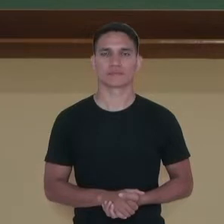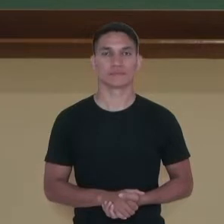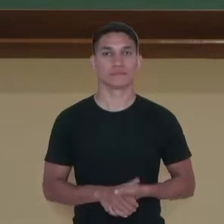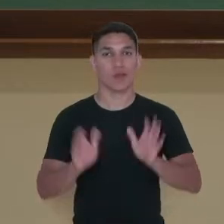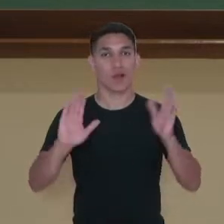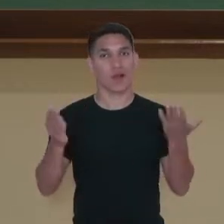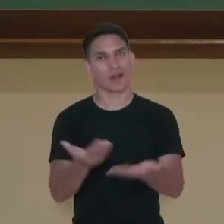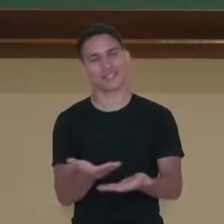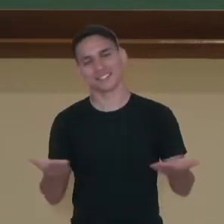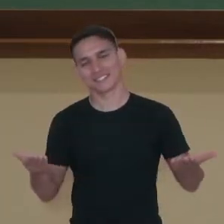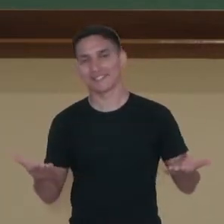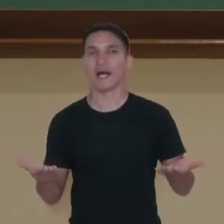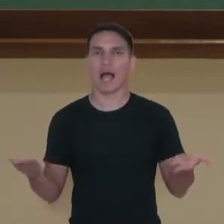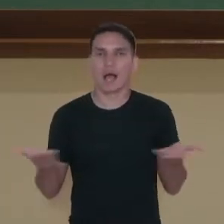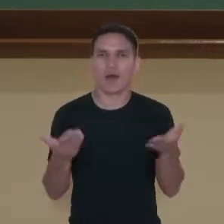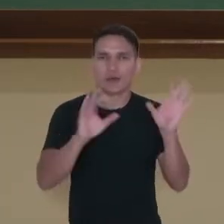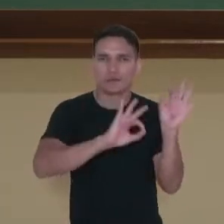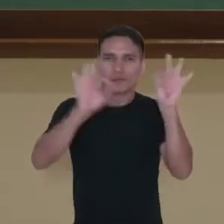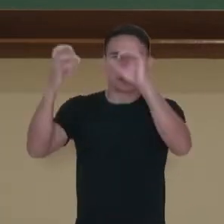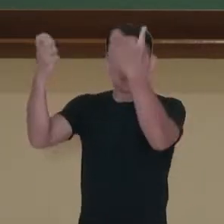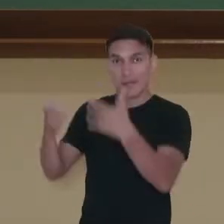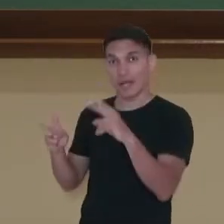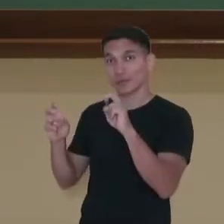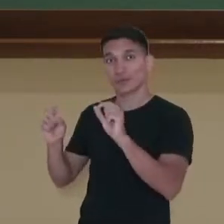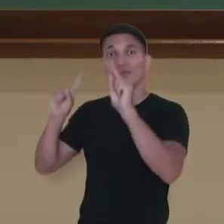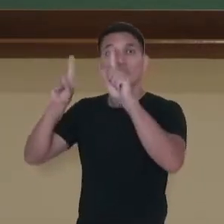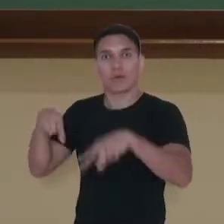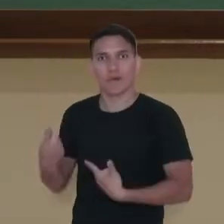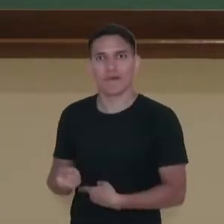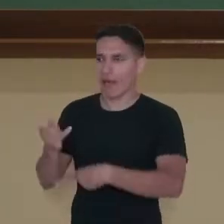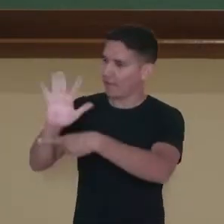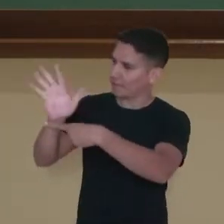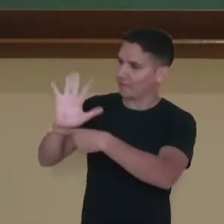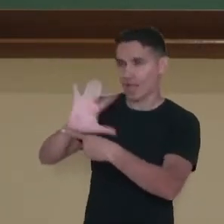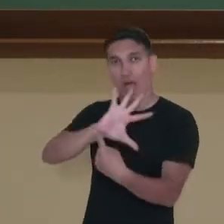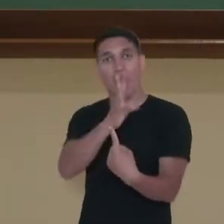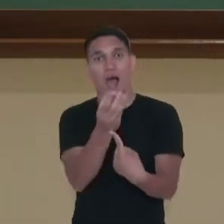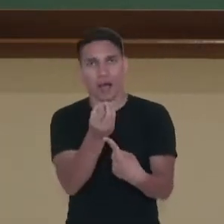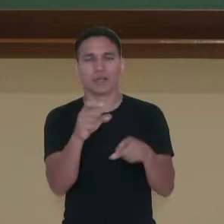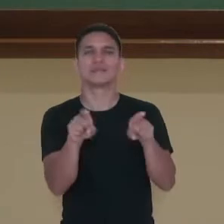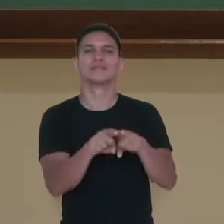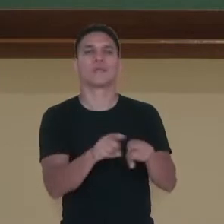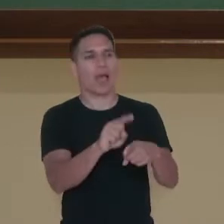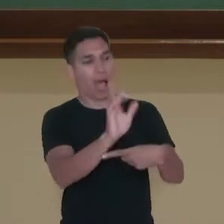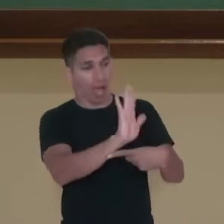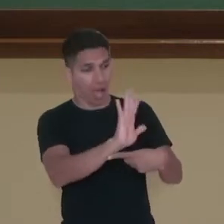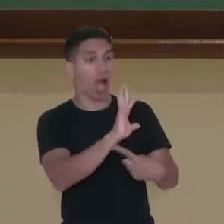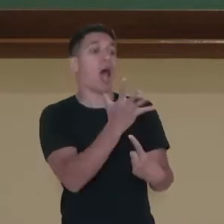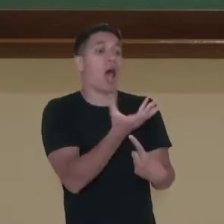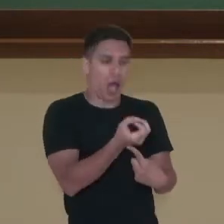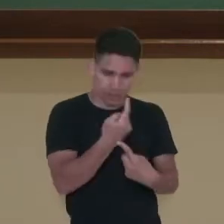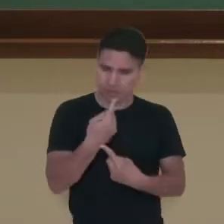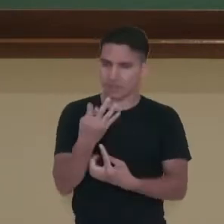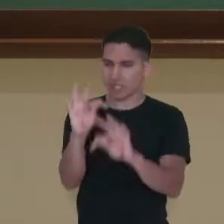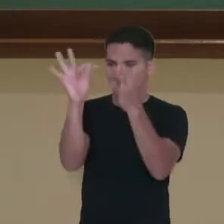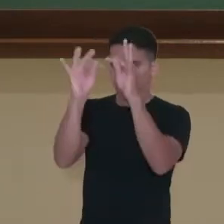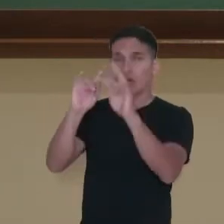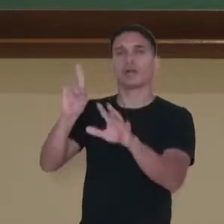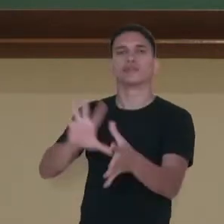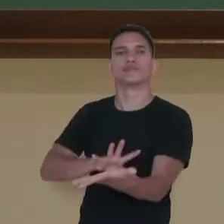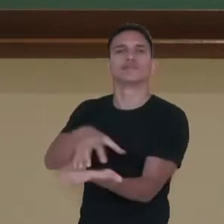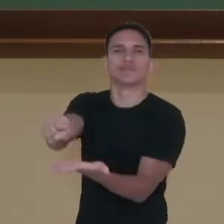Olá, nesse vídeo nós iremos falar sobre videoarte, arte e tecnologia, instalações e